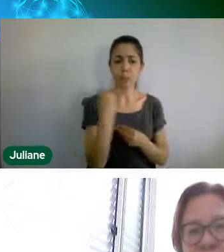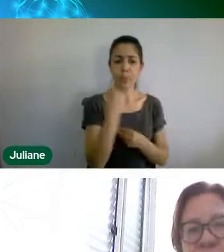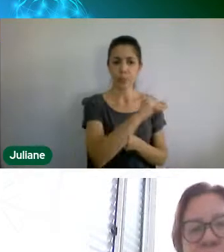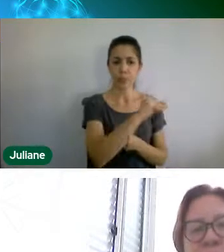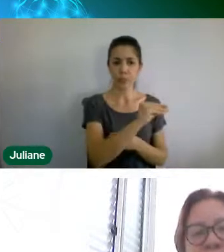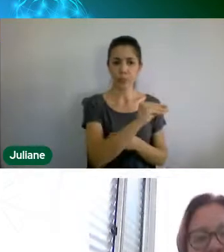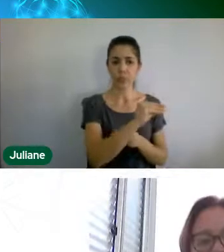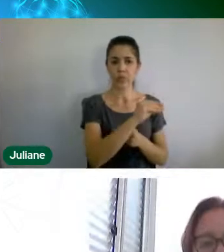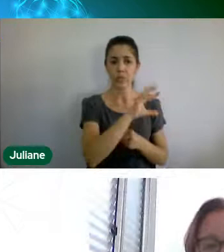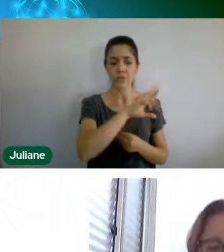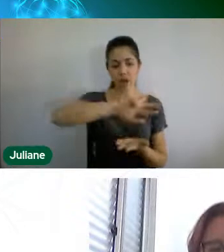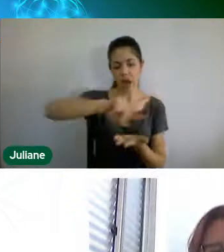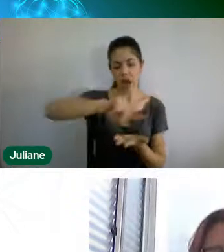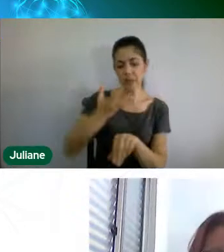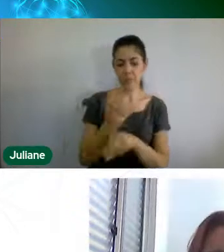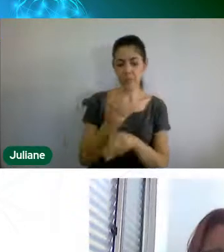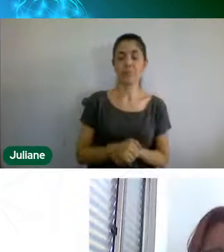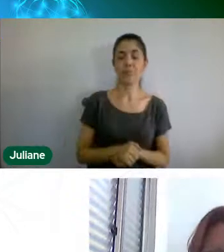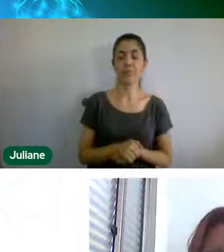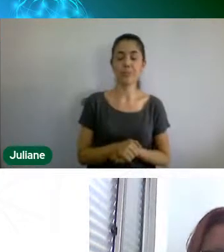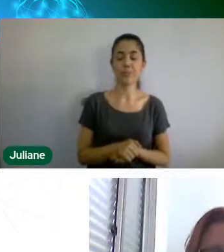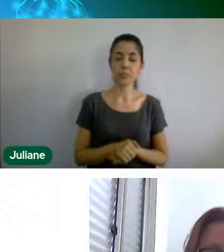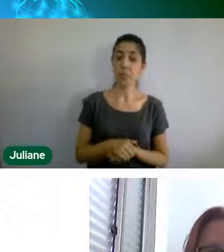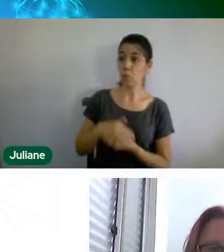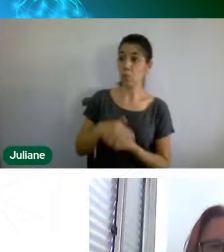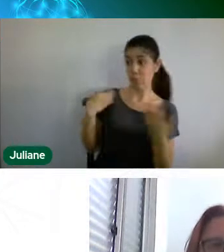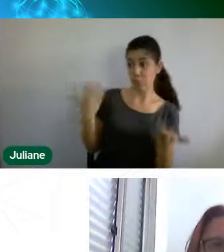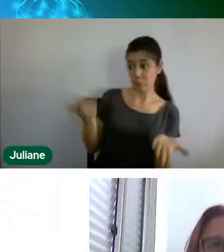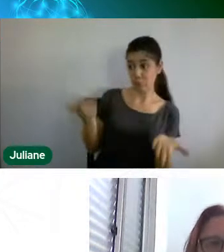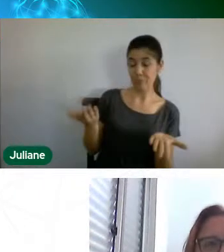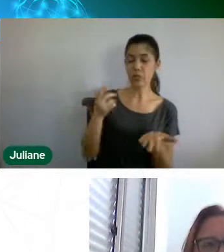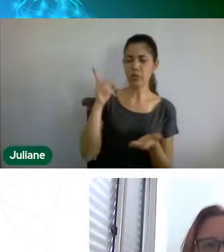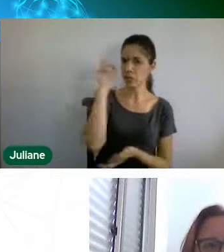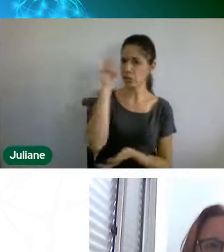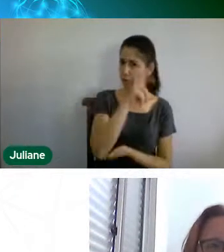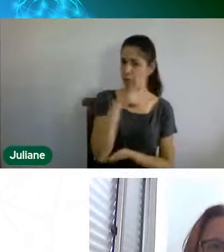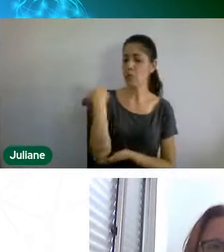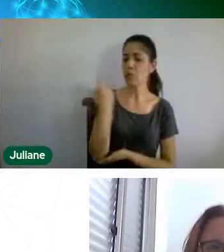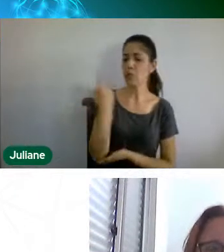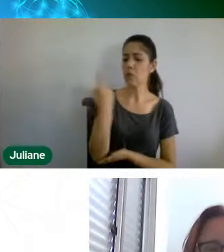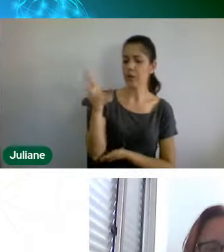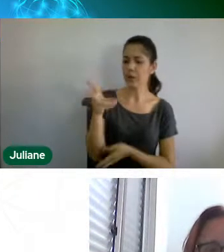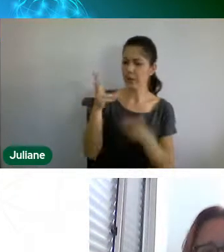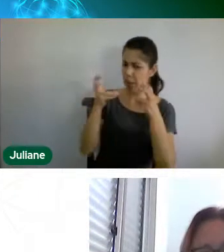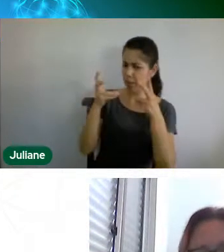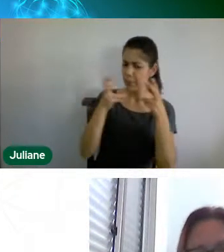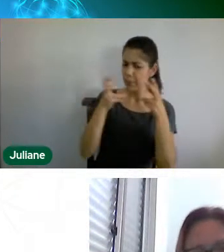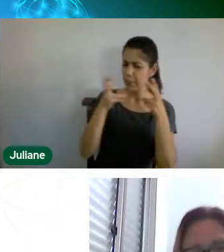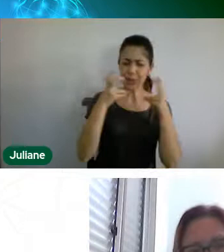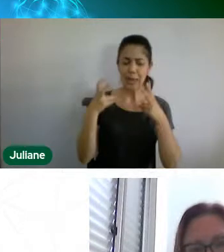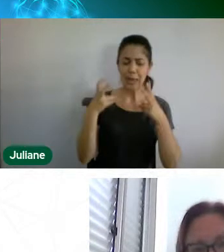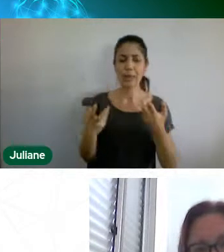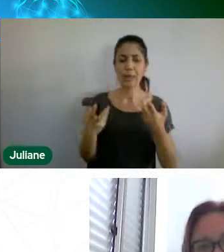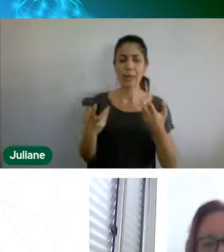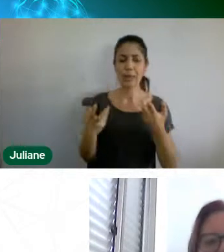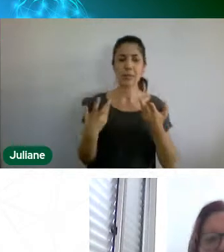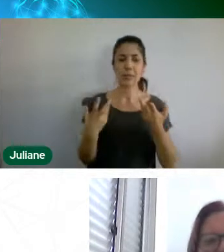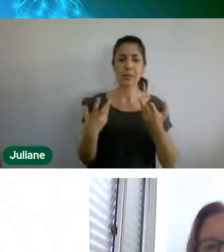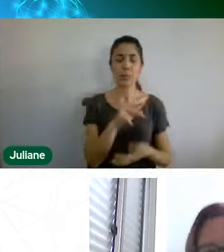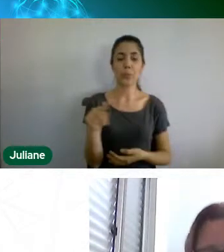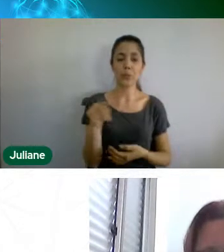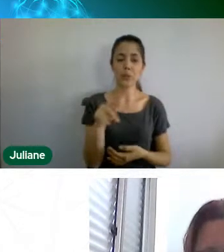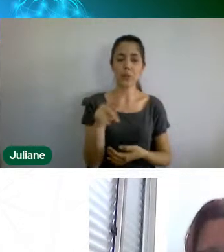trabalho é que os professores requerem alguém